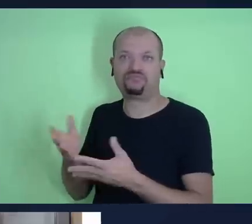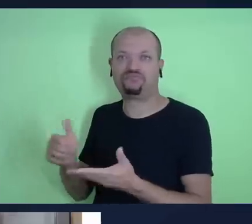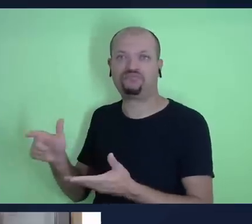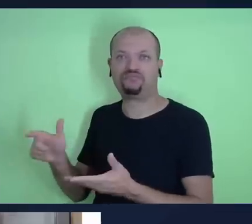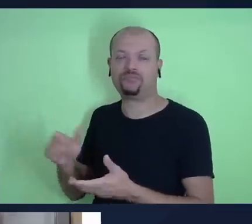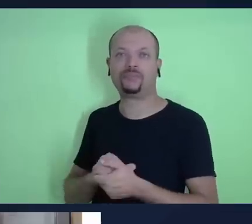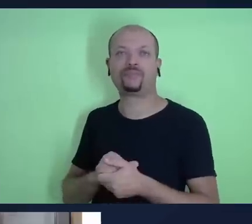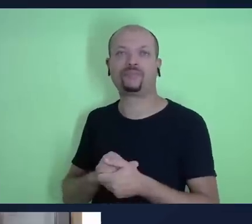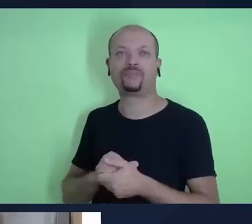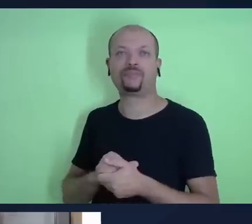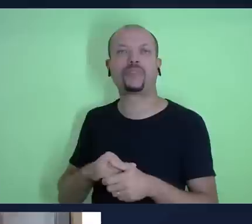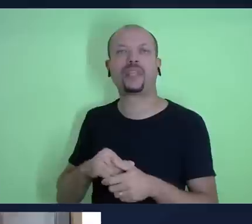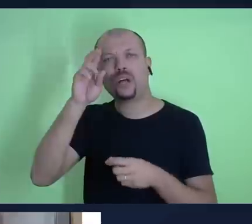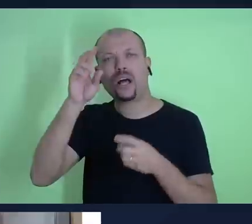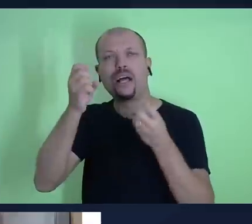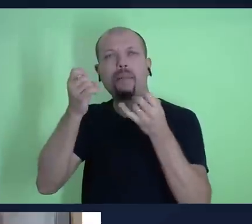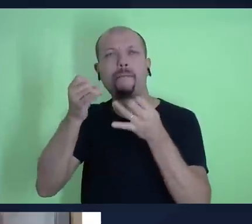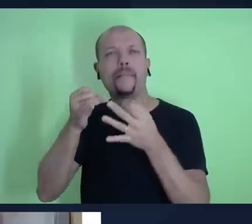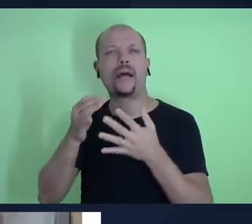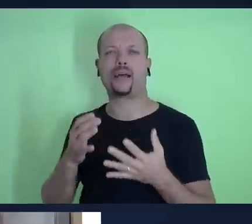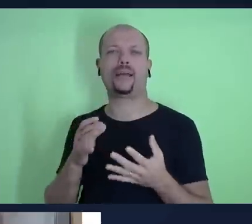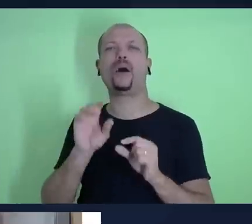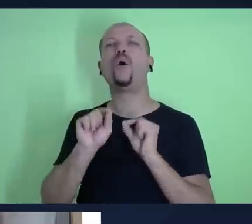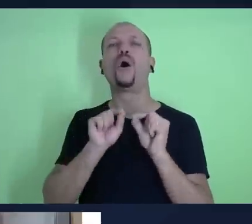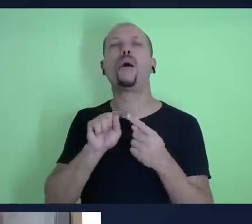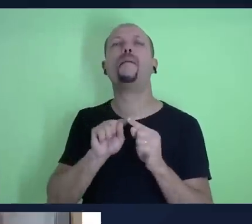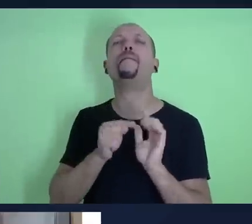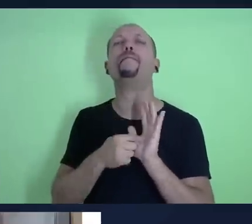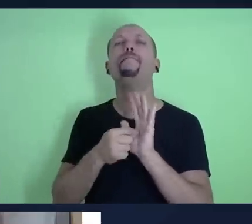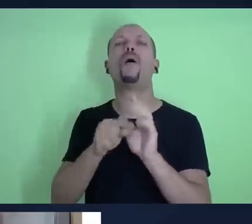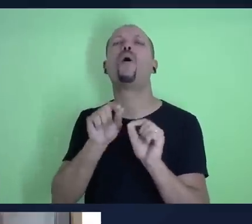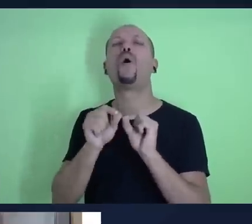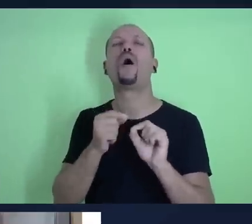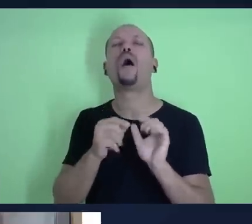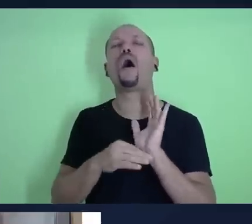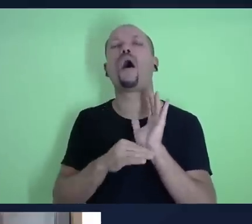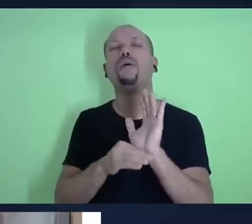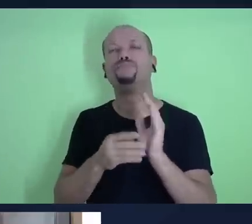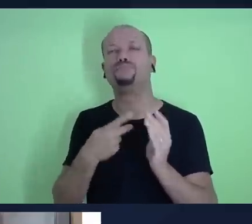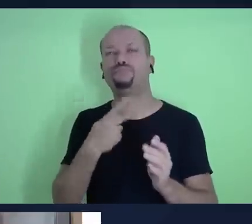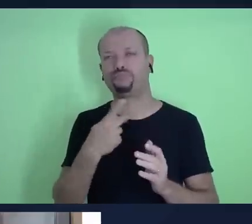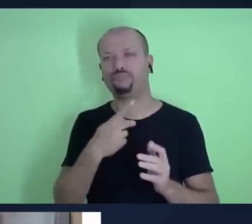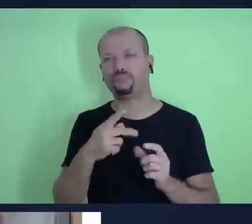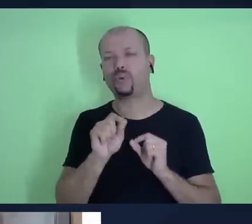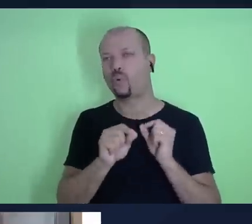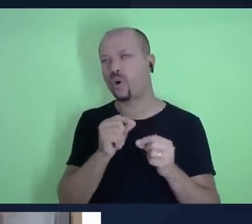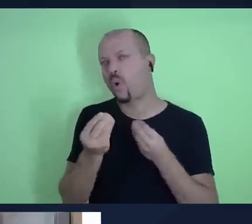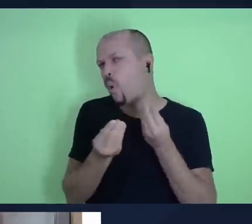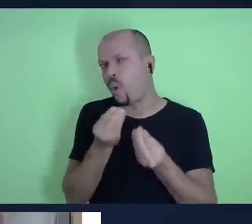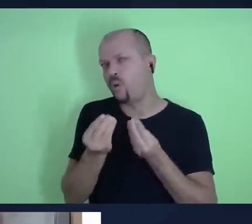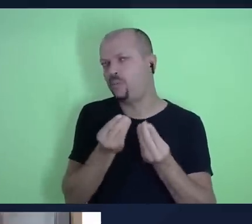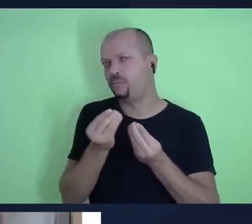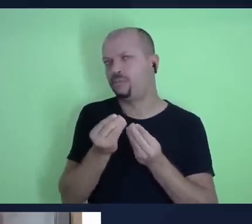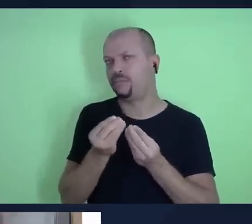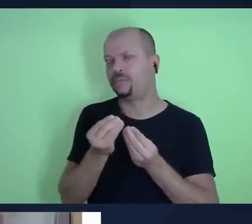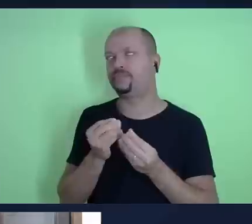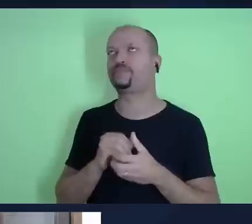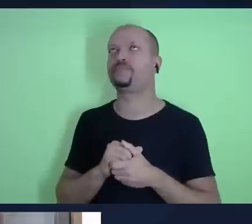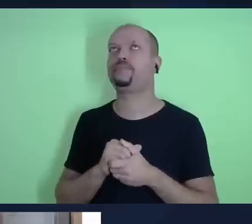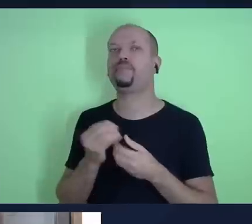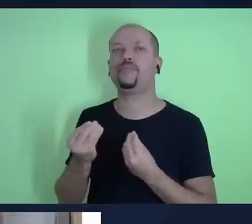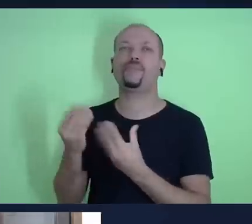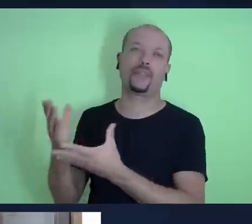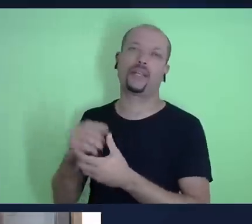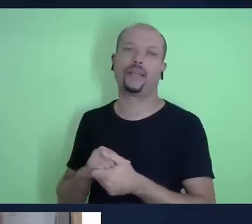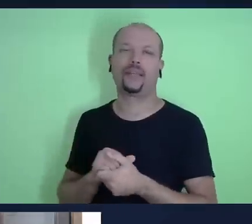história nos indica que pode nos ajudar em relação a como dizimar né eu acho que ela